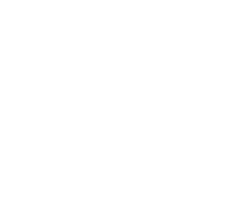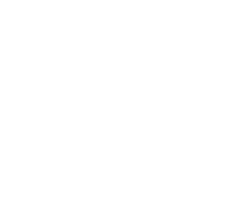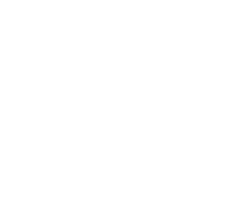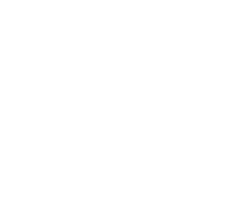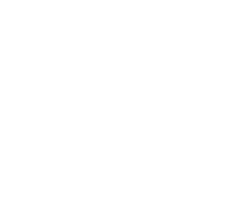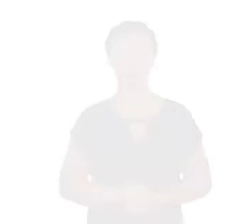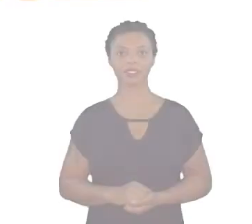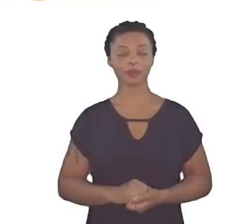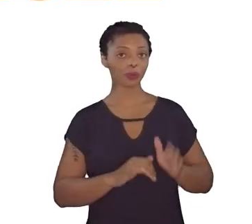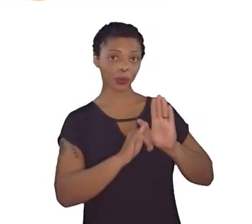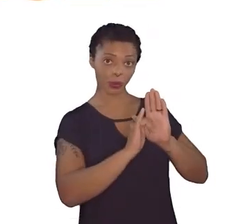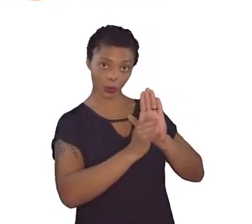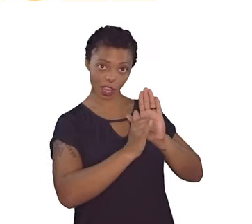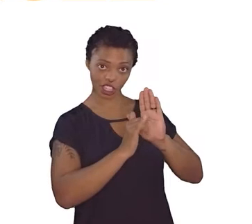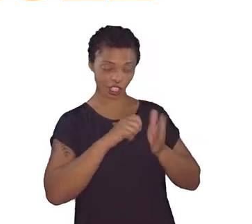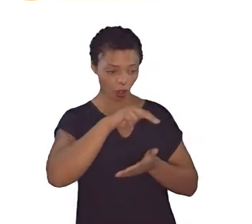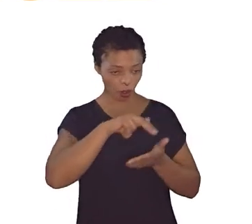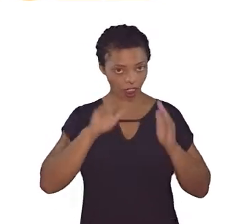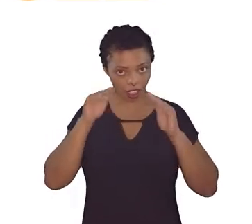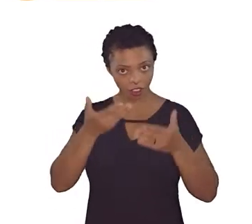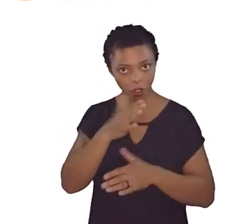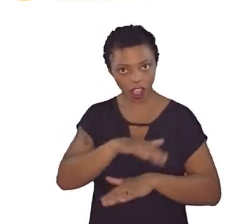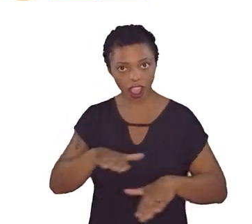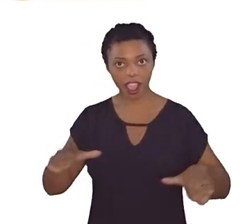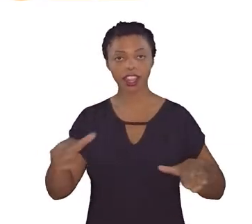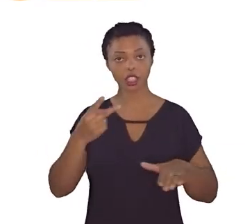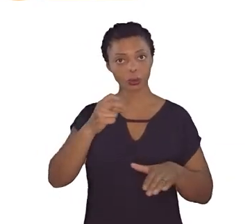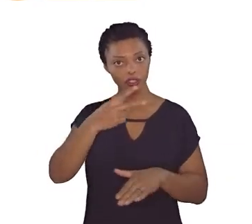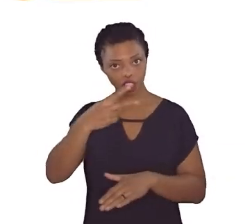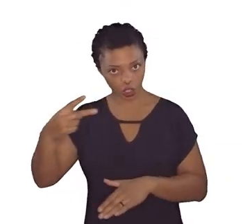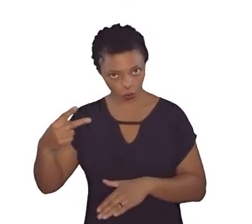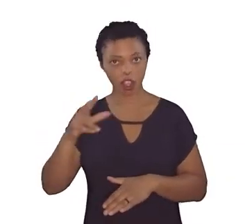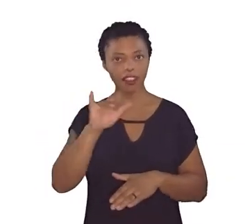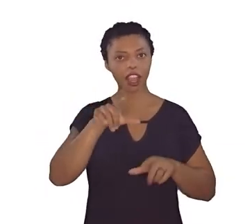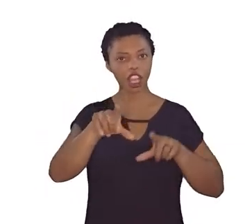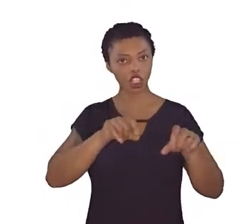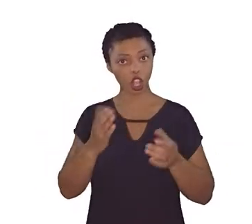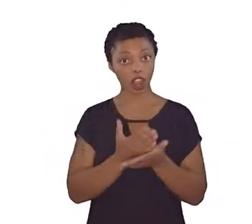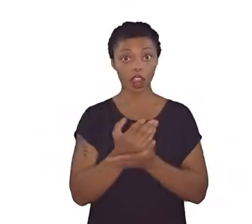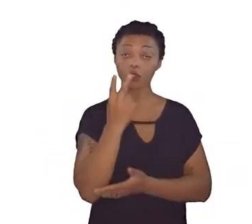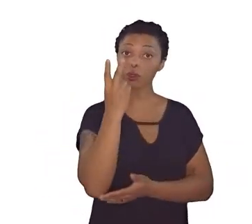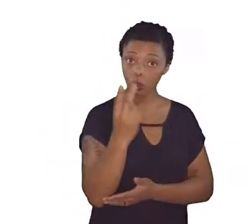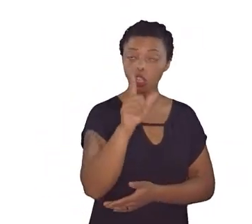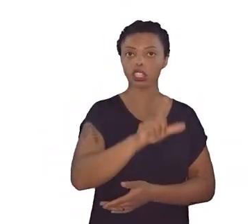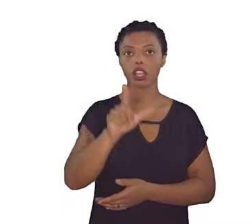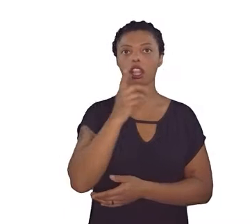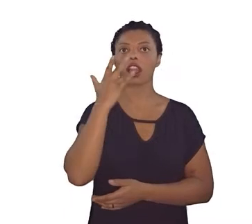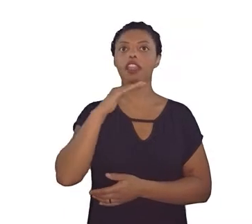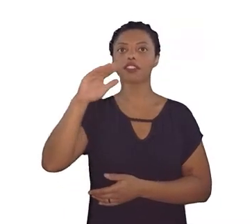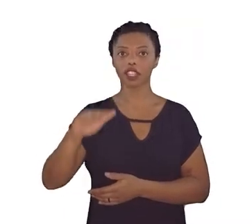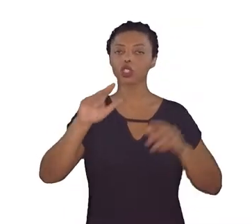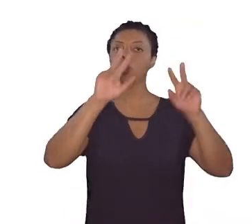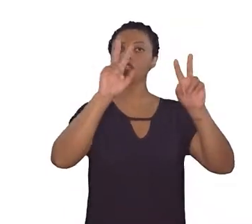O edital Leia para uma Criança 2022 selecionará duas obras de literatura infantil